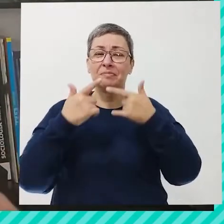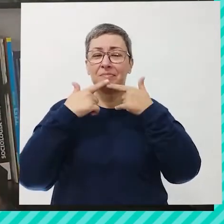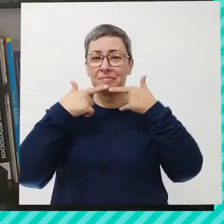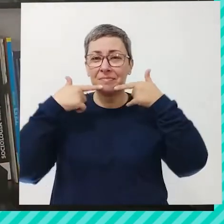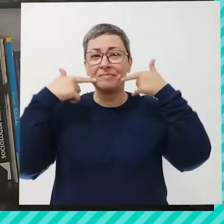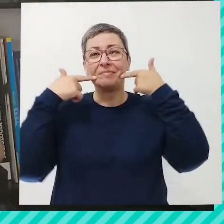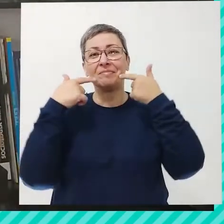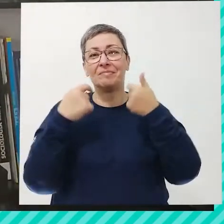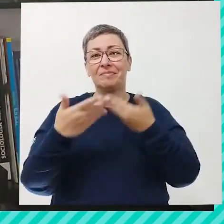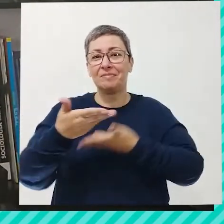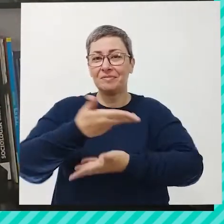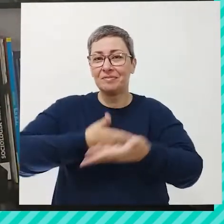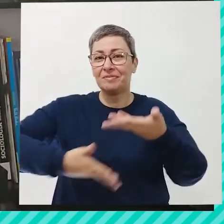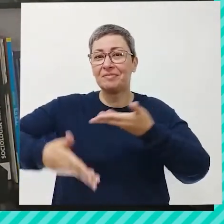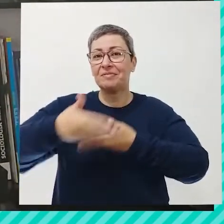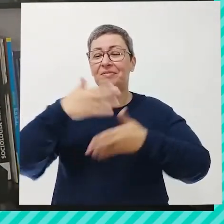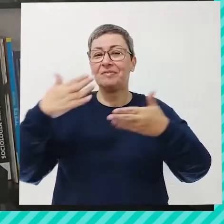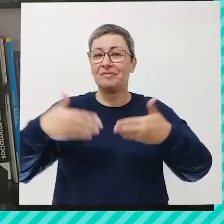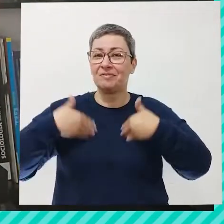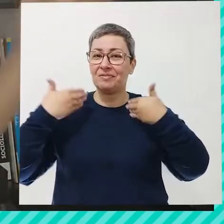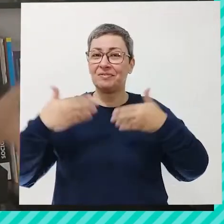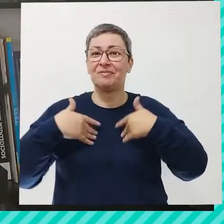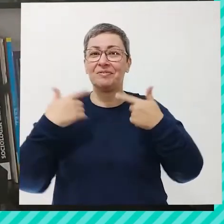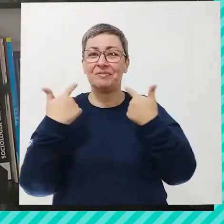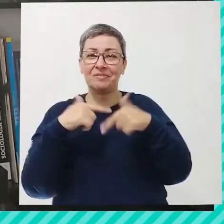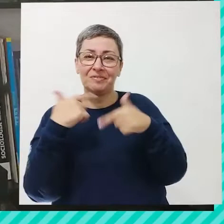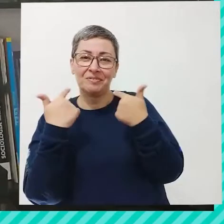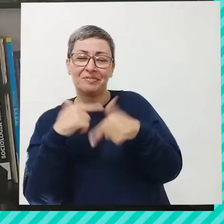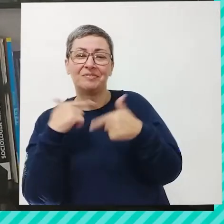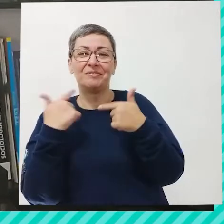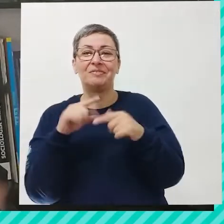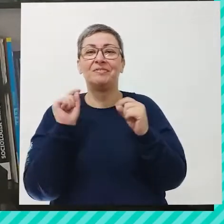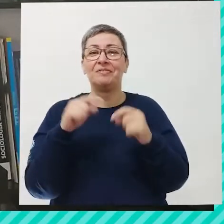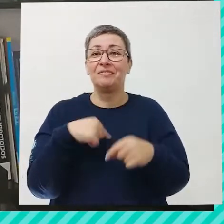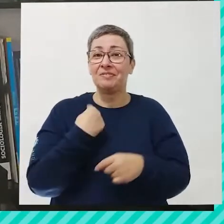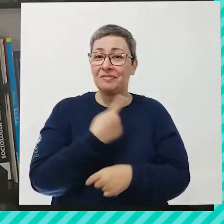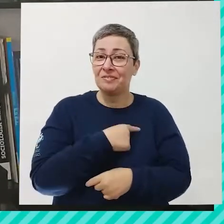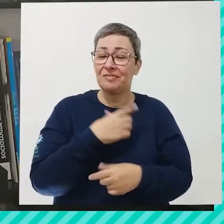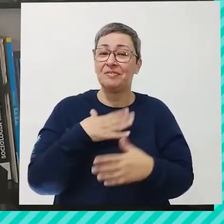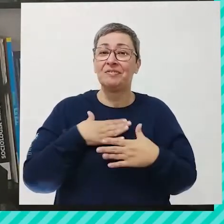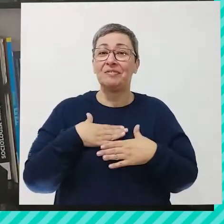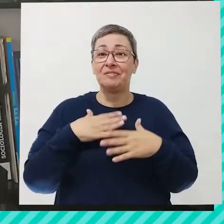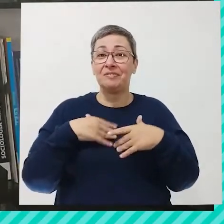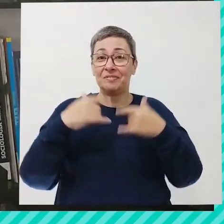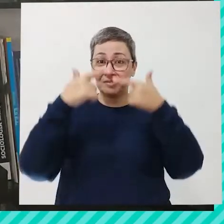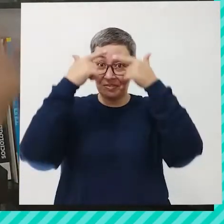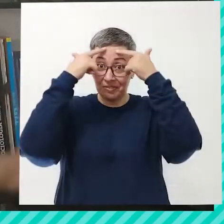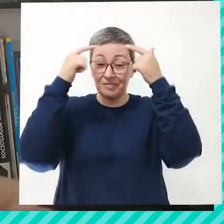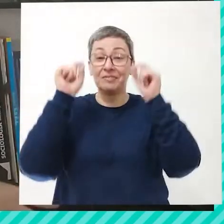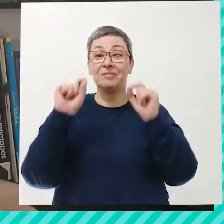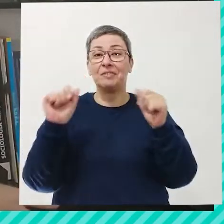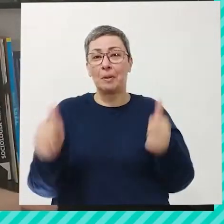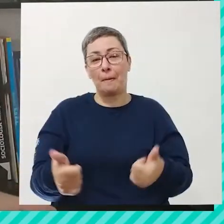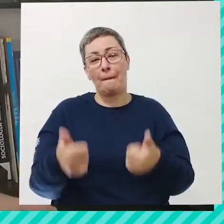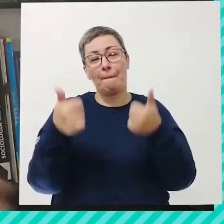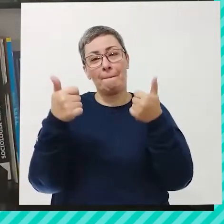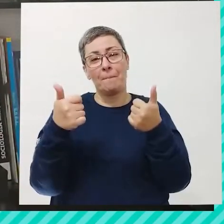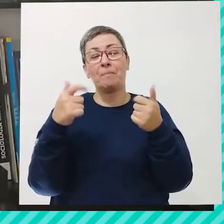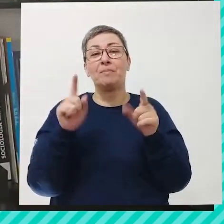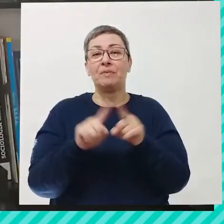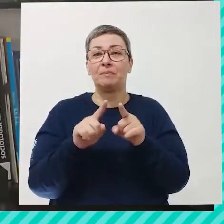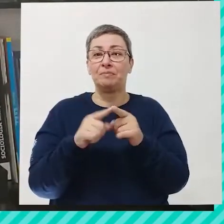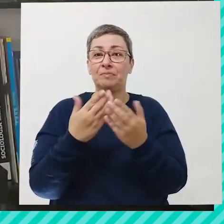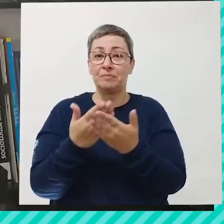sorrir, compartilhar alguma alegria e dar risada, gargalhada. O nosso corpo e a nossa mente vão se sentir muito melhor, né?